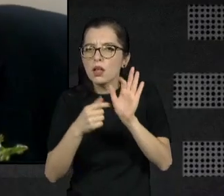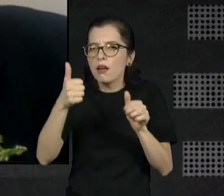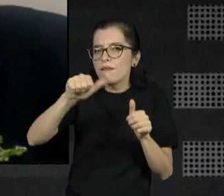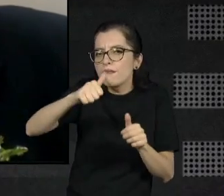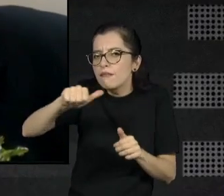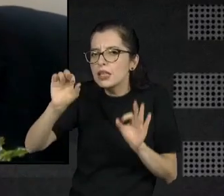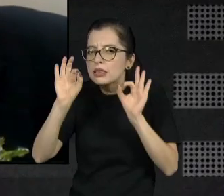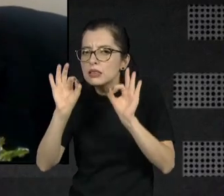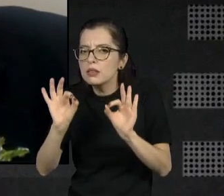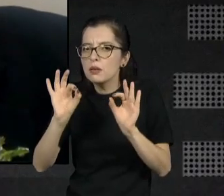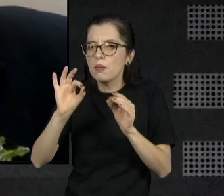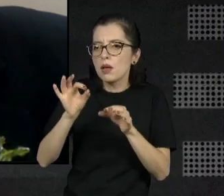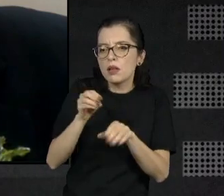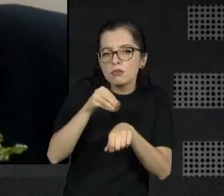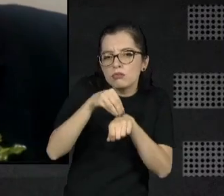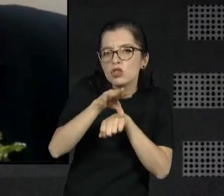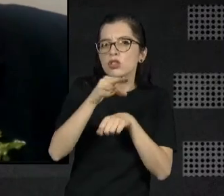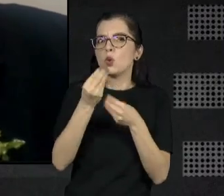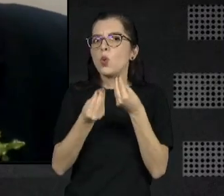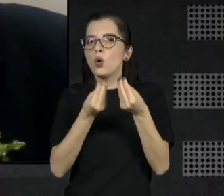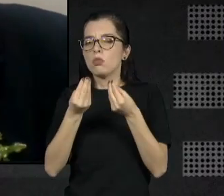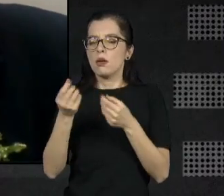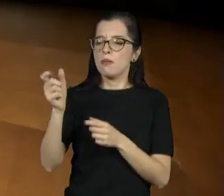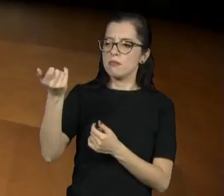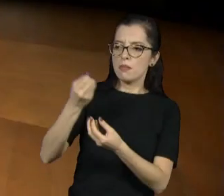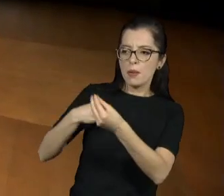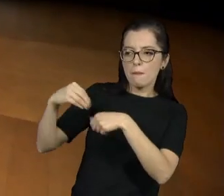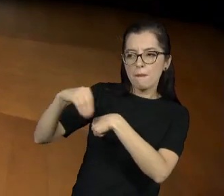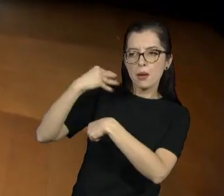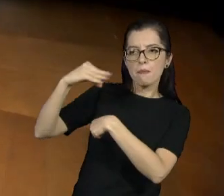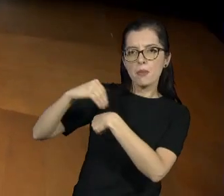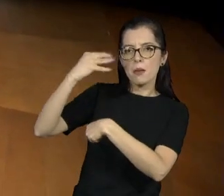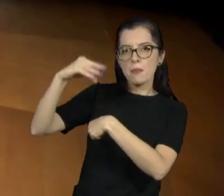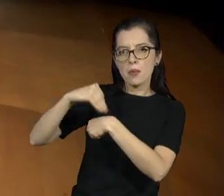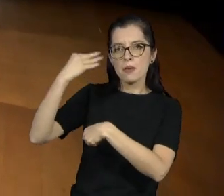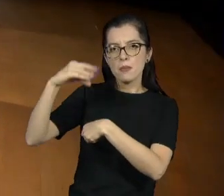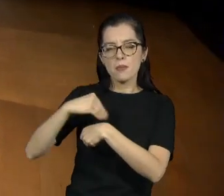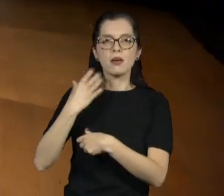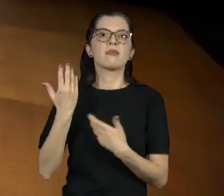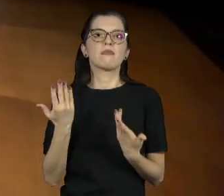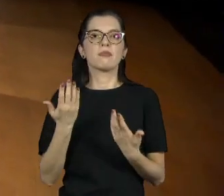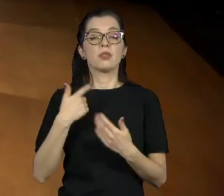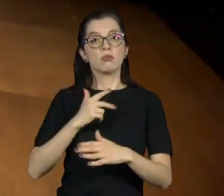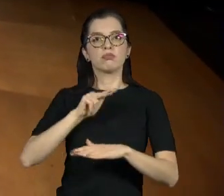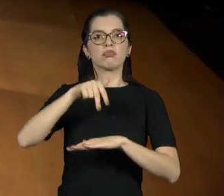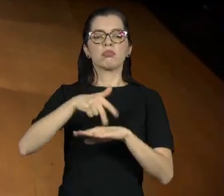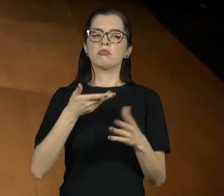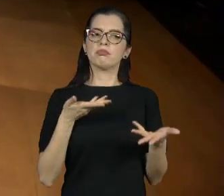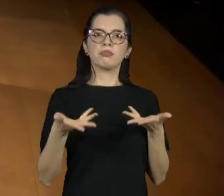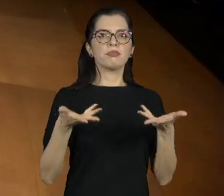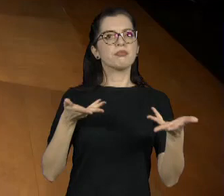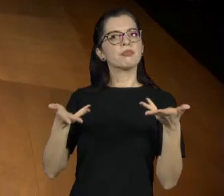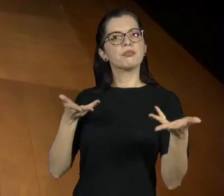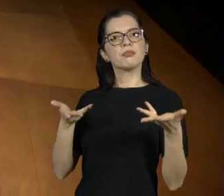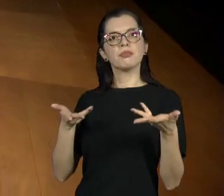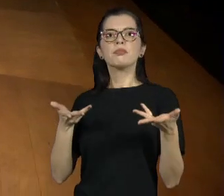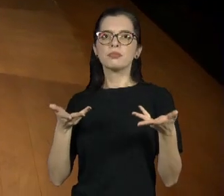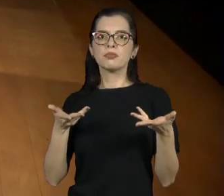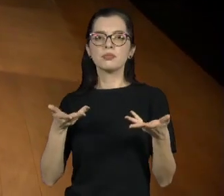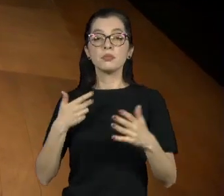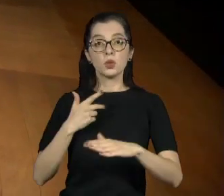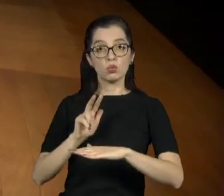para mim, prefiro isso. Outra coisa que eu acredito, quando eu faço em teatro, principalmente,